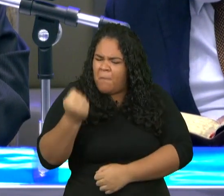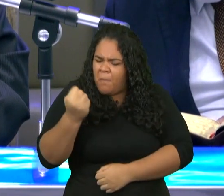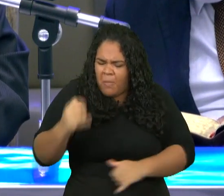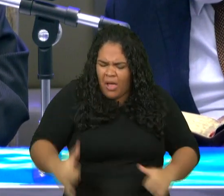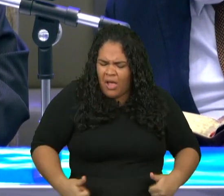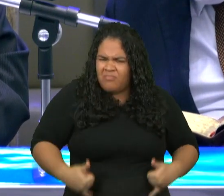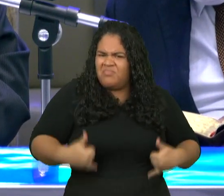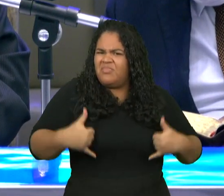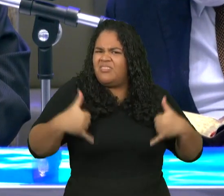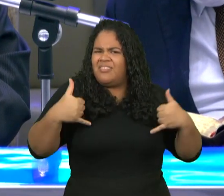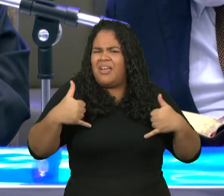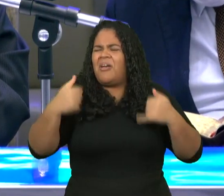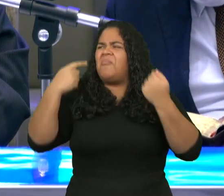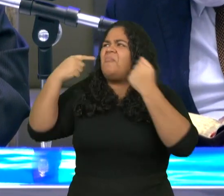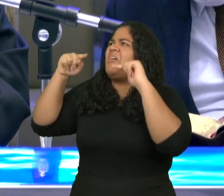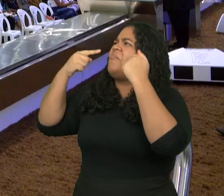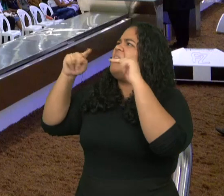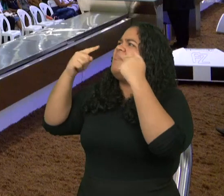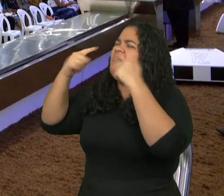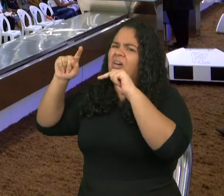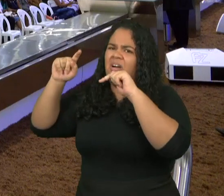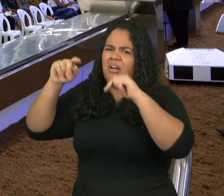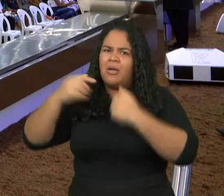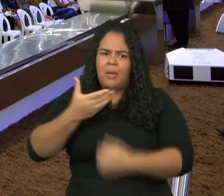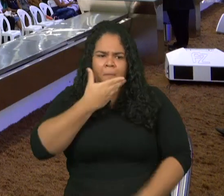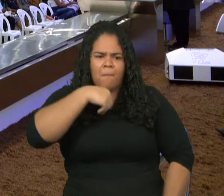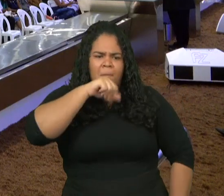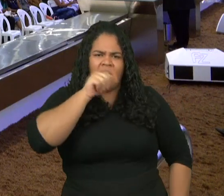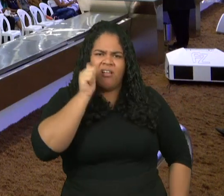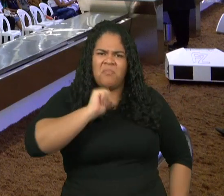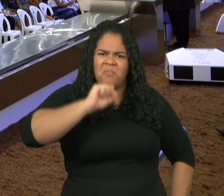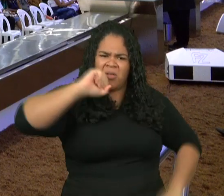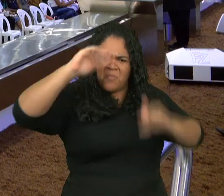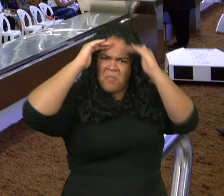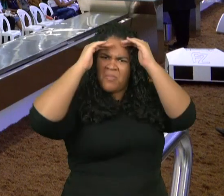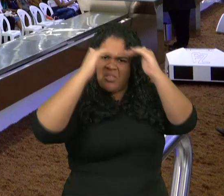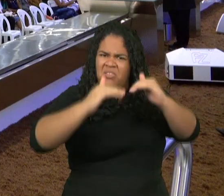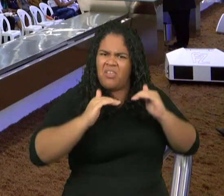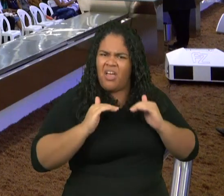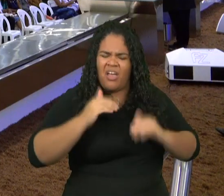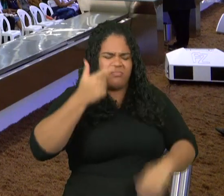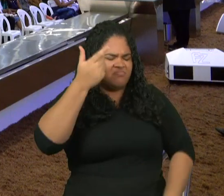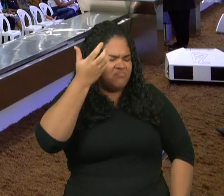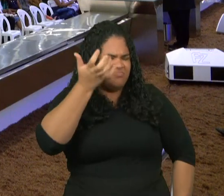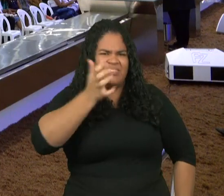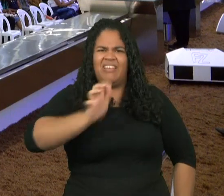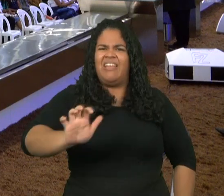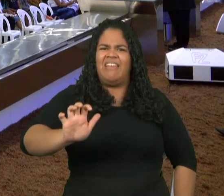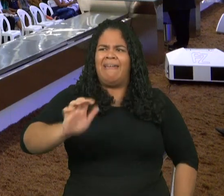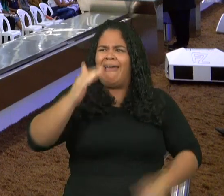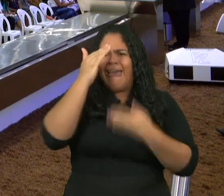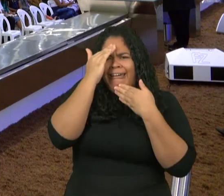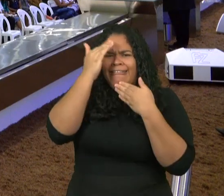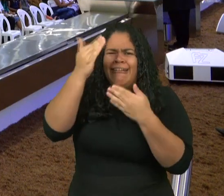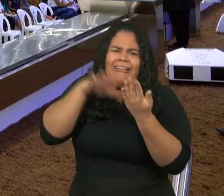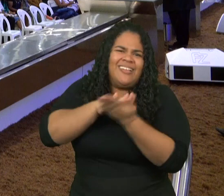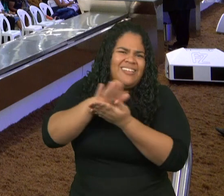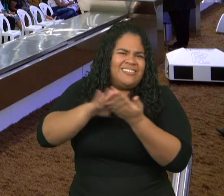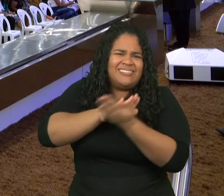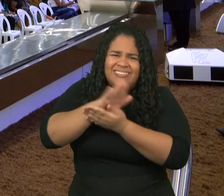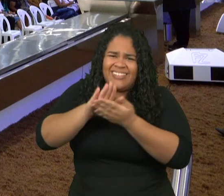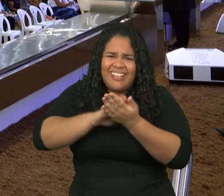blasfemos, desobedientes a pais e mães, ingratos, profanos,